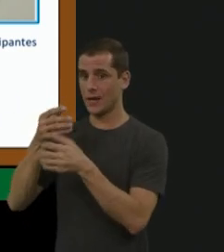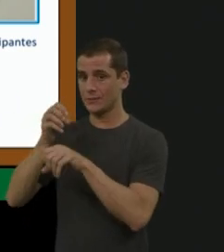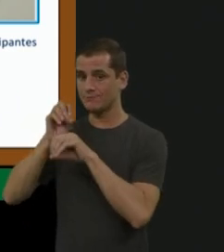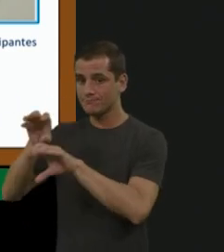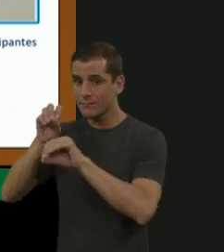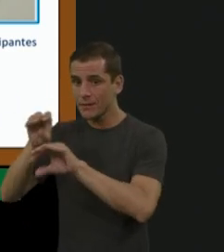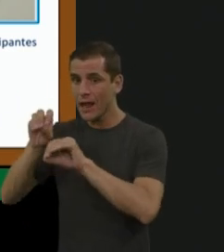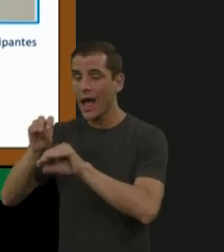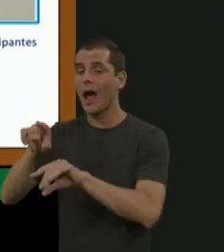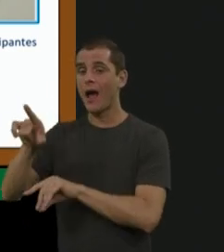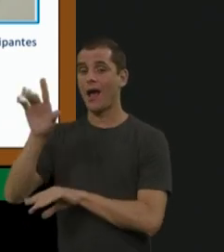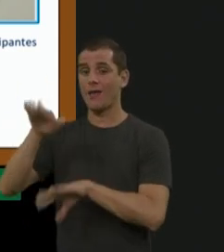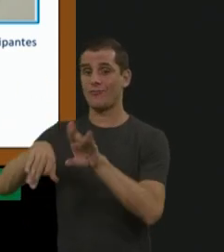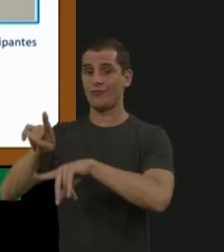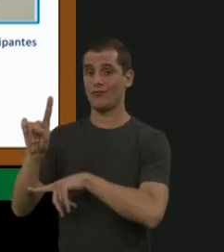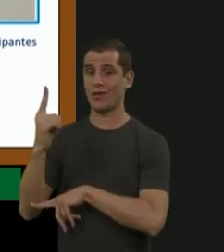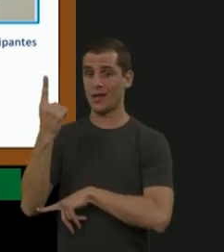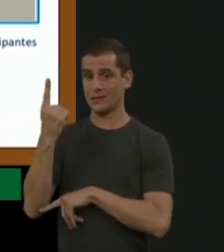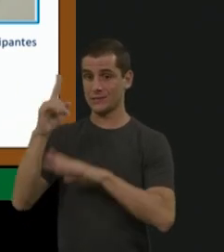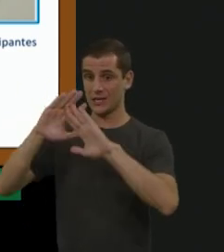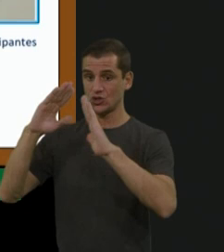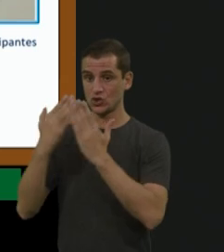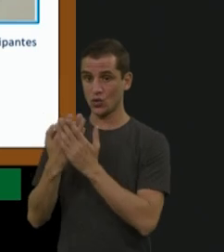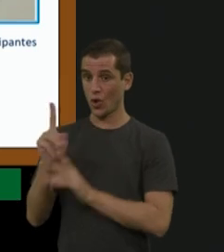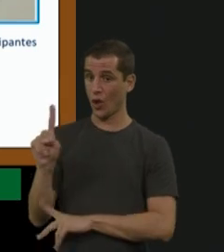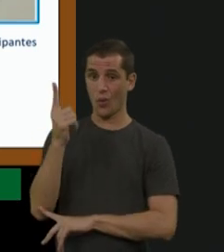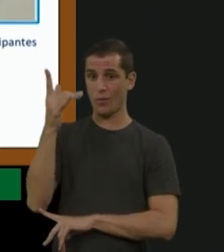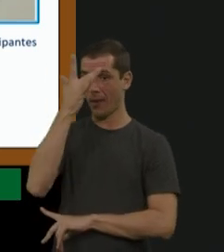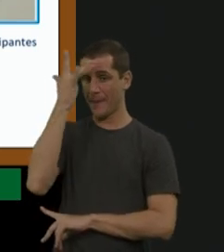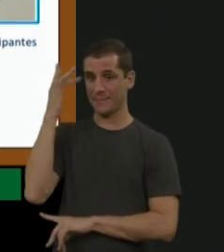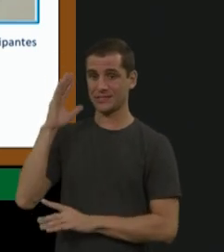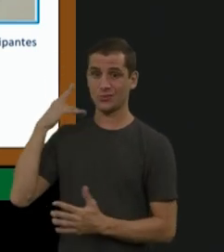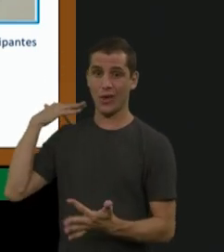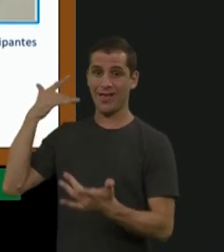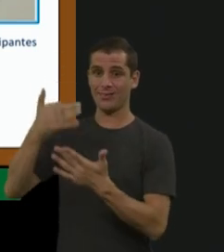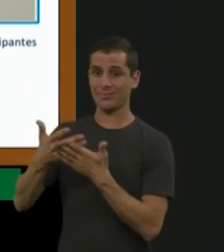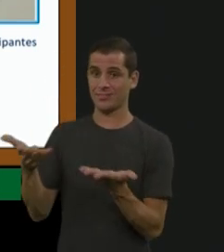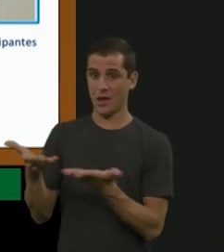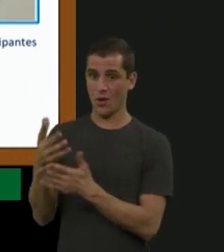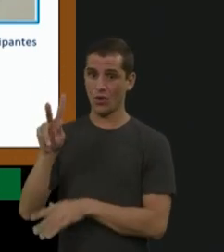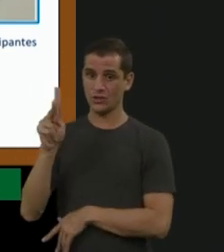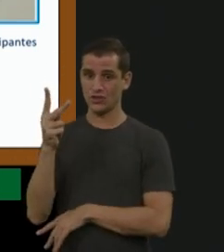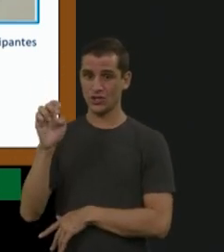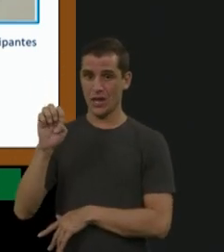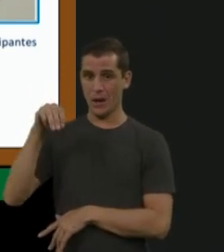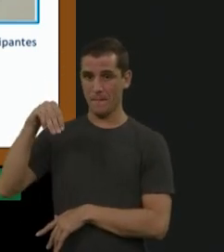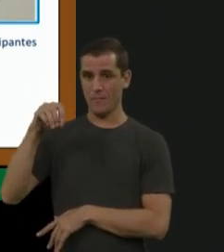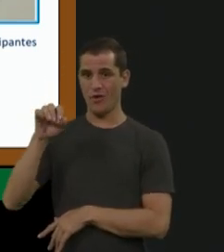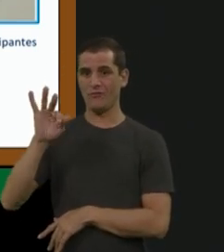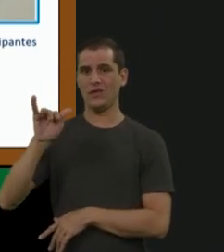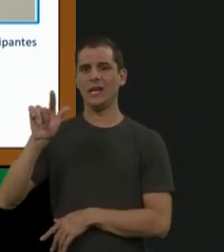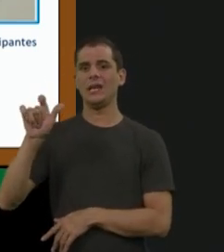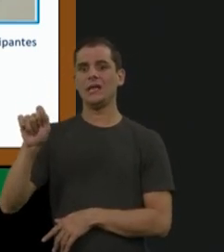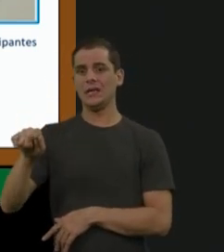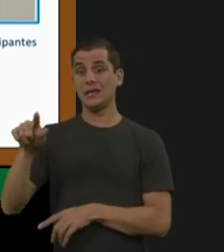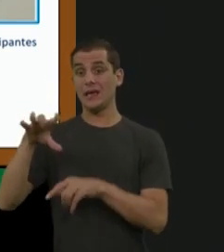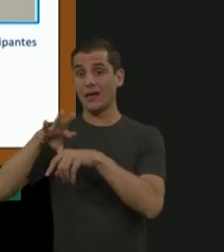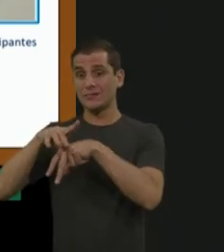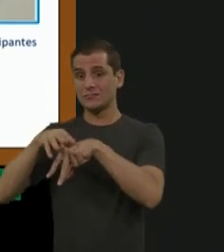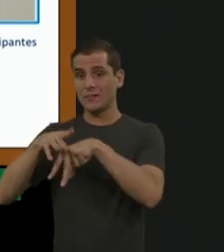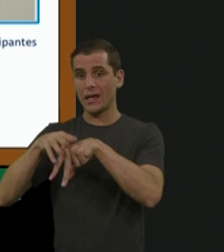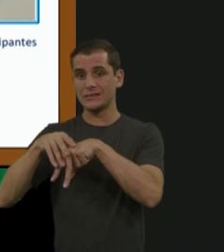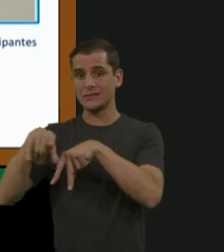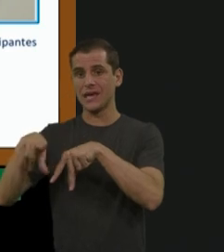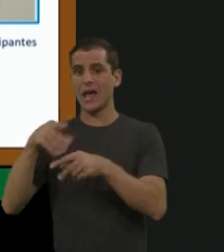hemofilia e tanto os professores de educação física, o próprio professor da sala tem receio